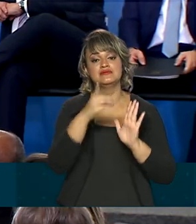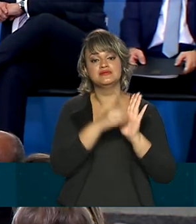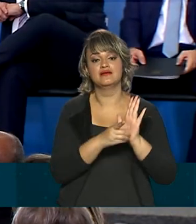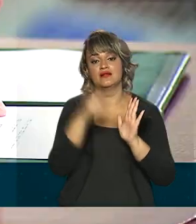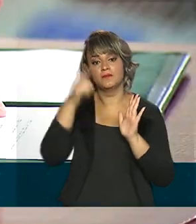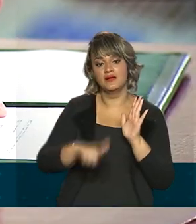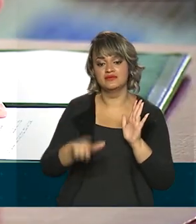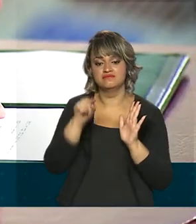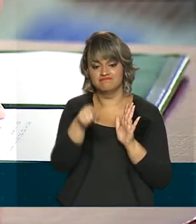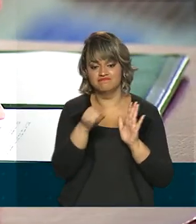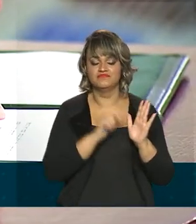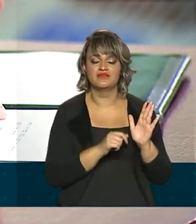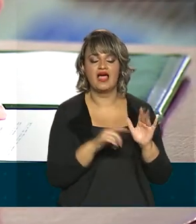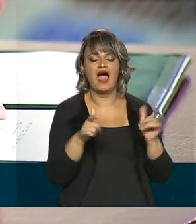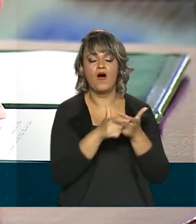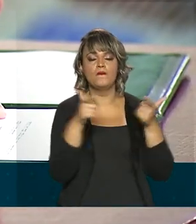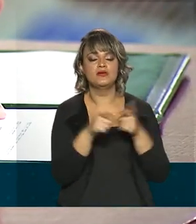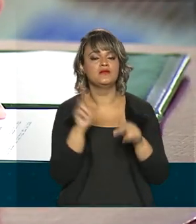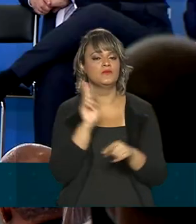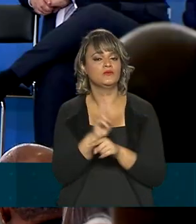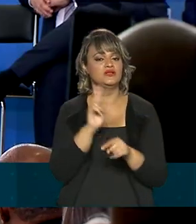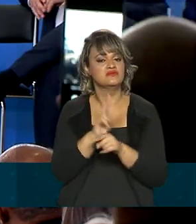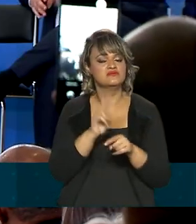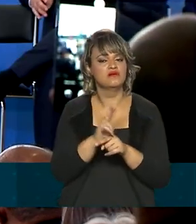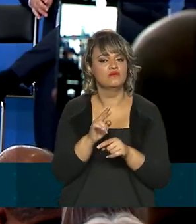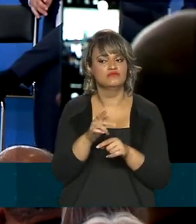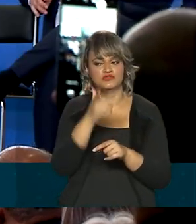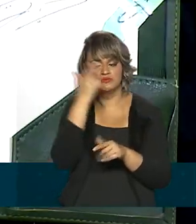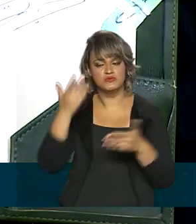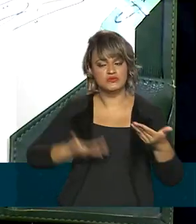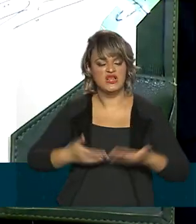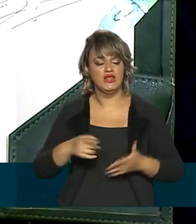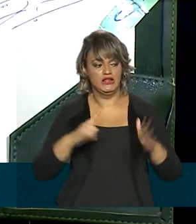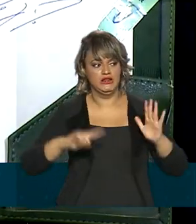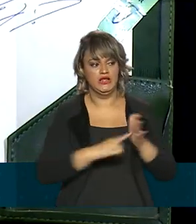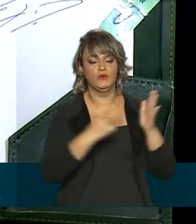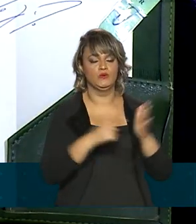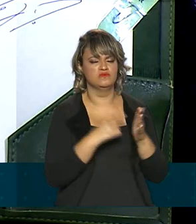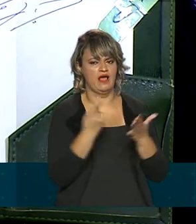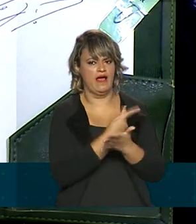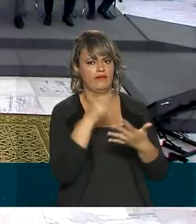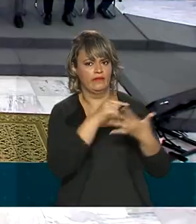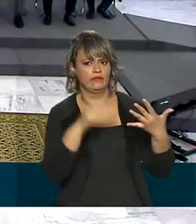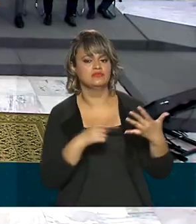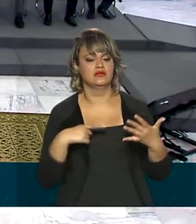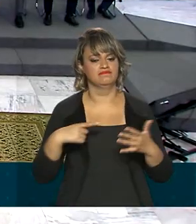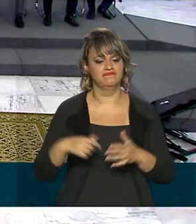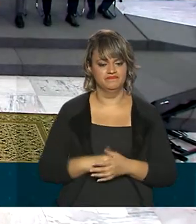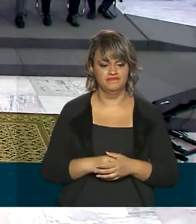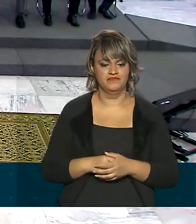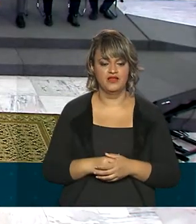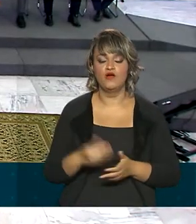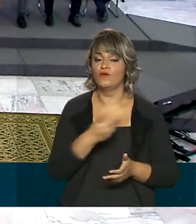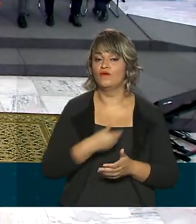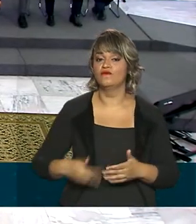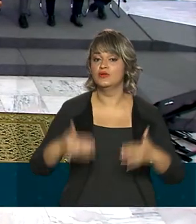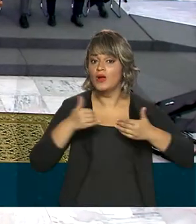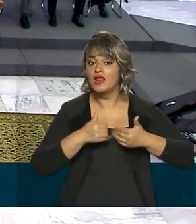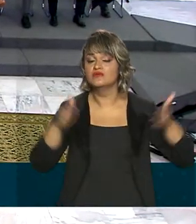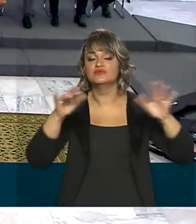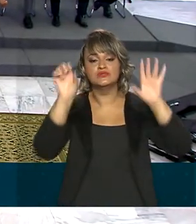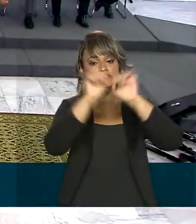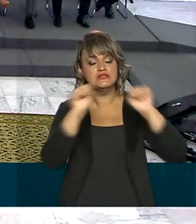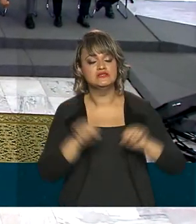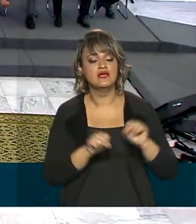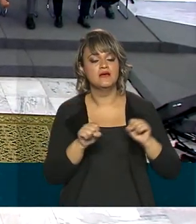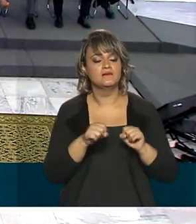assinado pelo presidente amplia a proteção de servidores que denunciarem irregularidades. E o governo ainda lançou um sistema